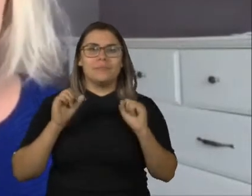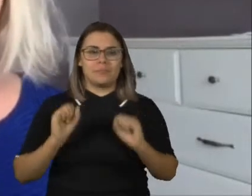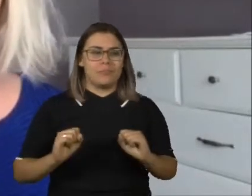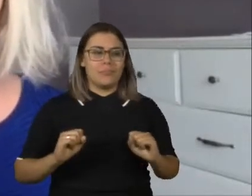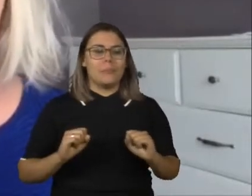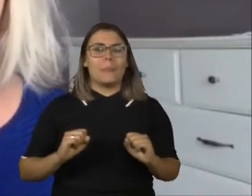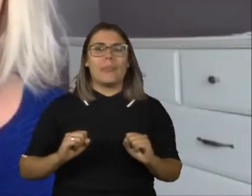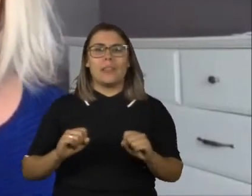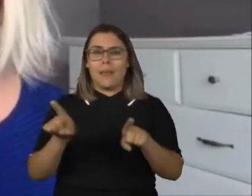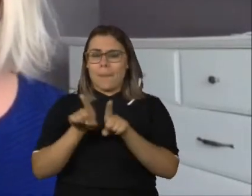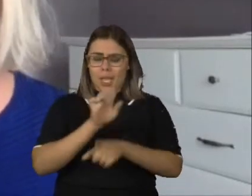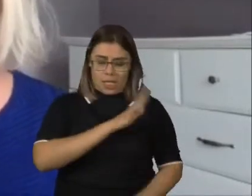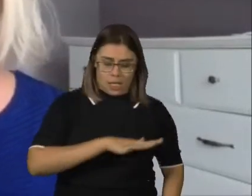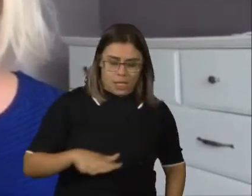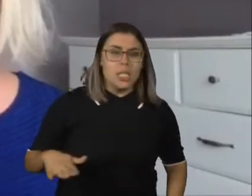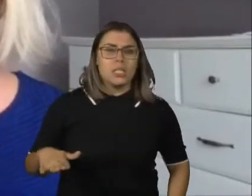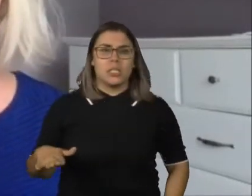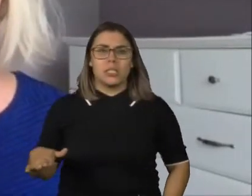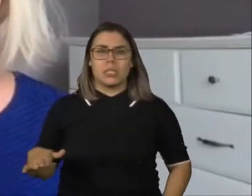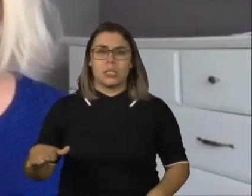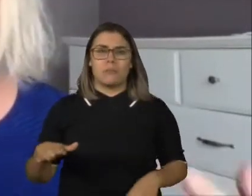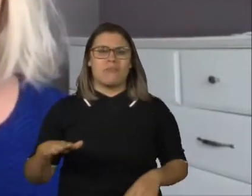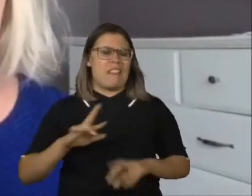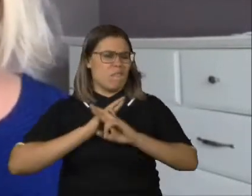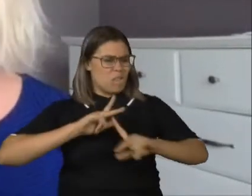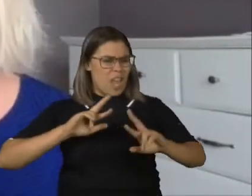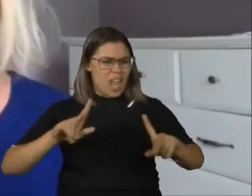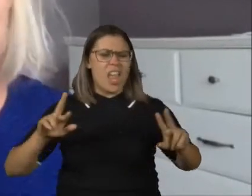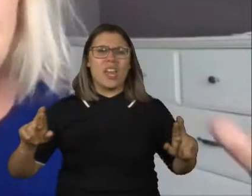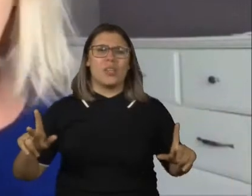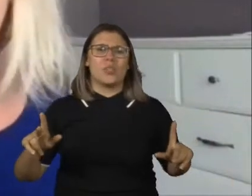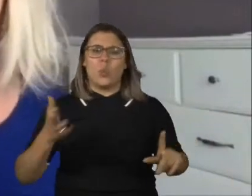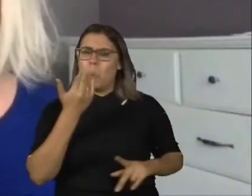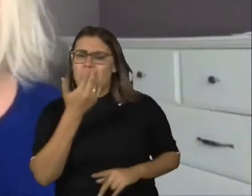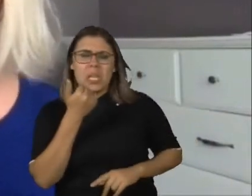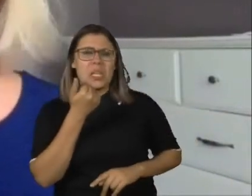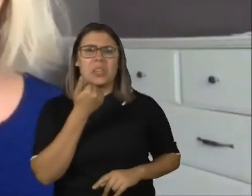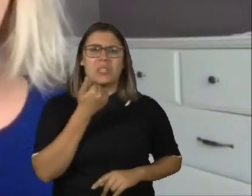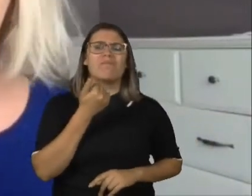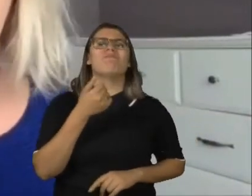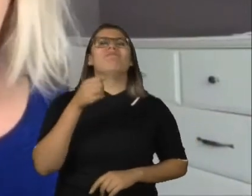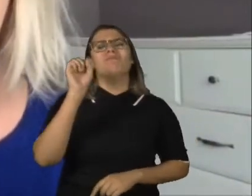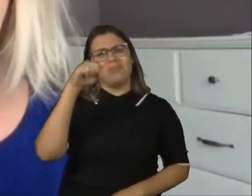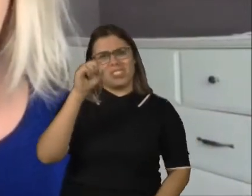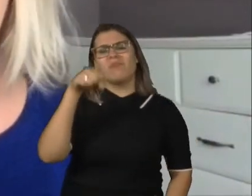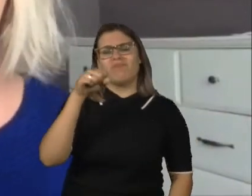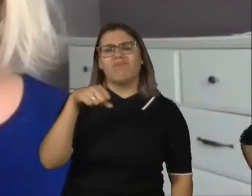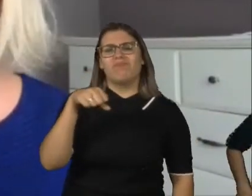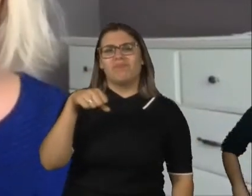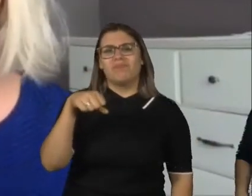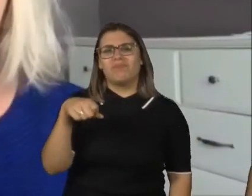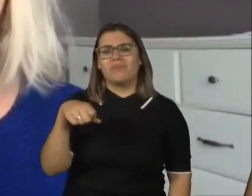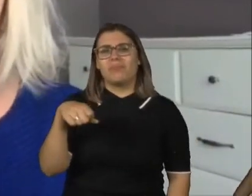crianças na mídia, que falam de diversos assuntos, lifestyle, comida. Temos, temos sim. Temos,